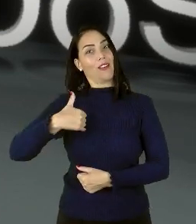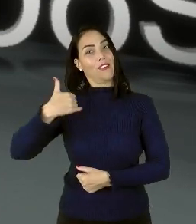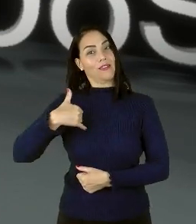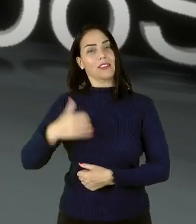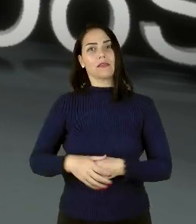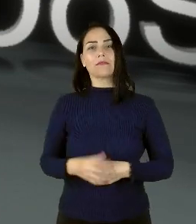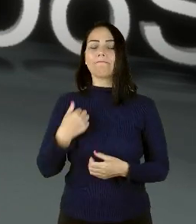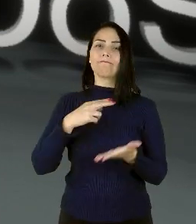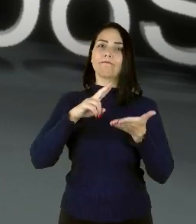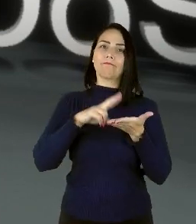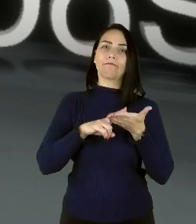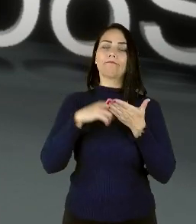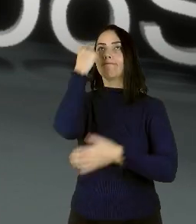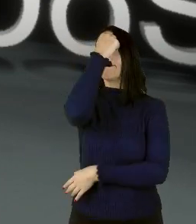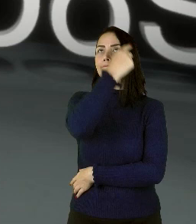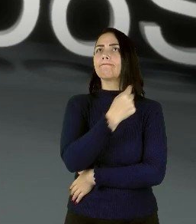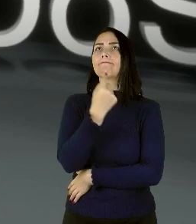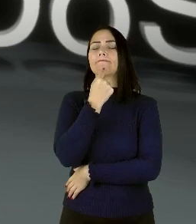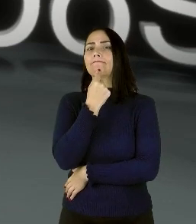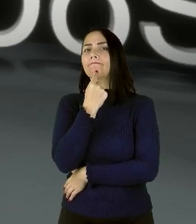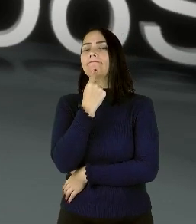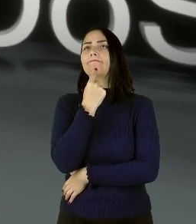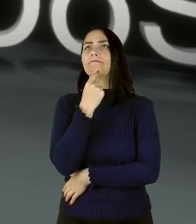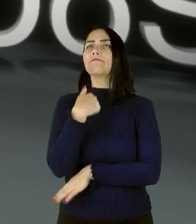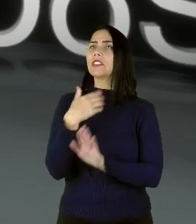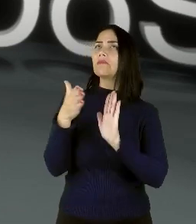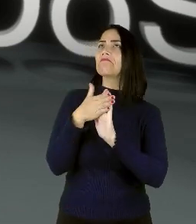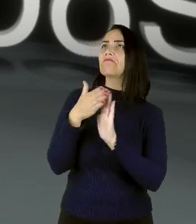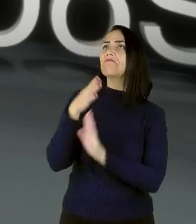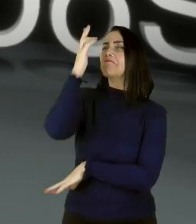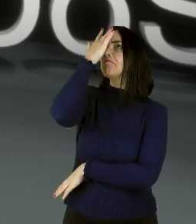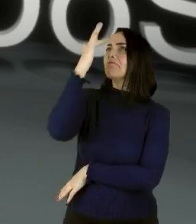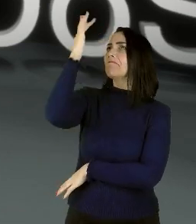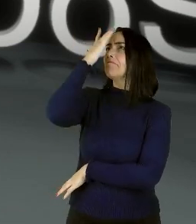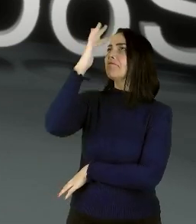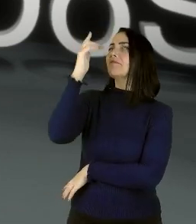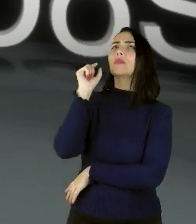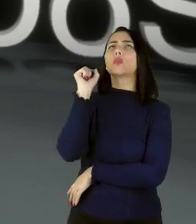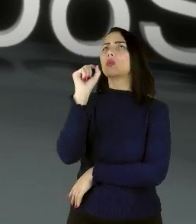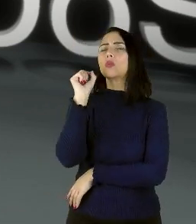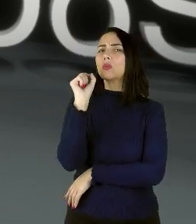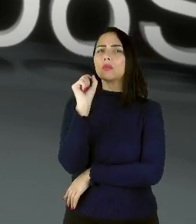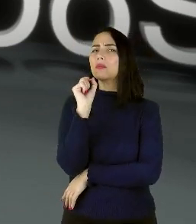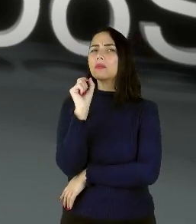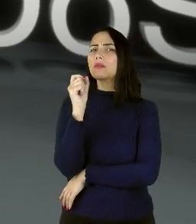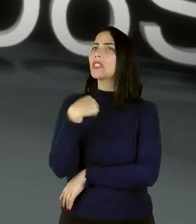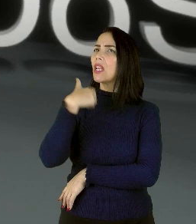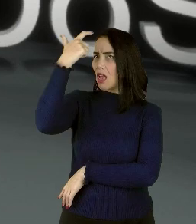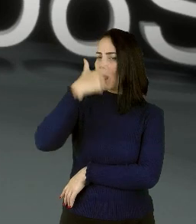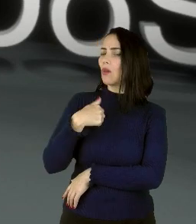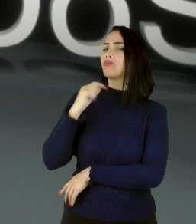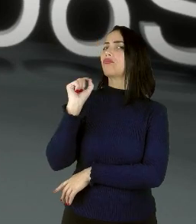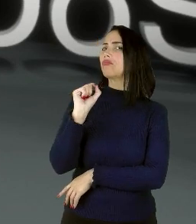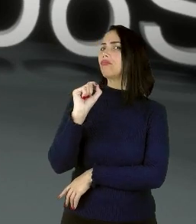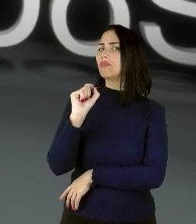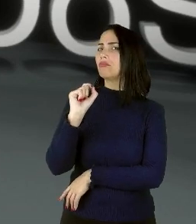Permaneci deitado por cerca de 30 minutos e me propus fazer uma reflexão. Quem era eu até